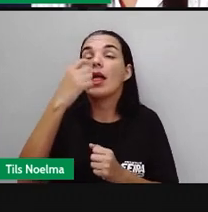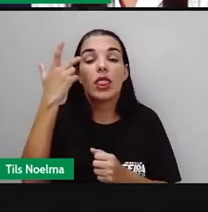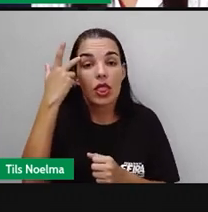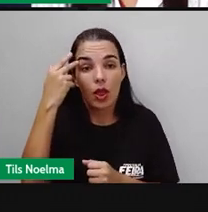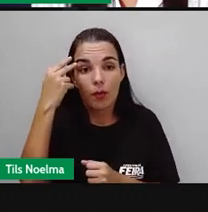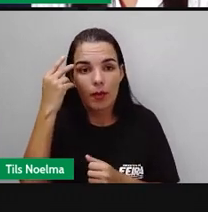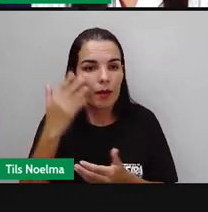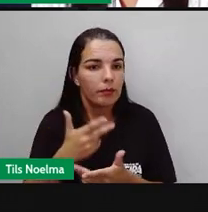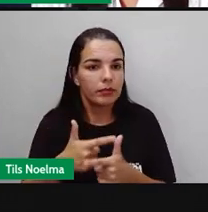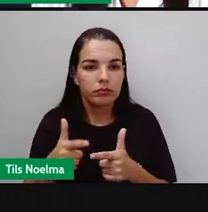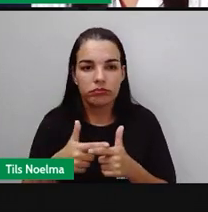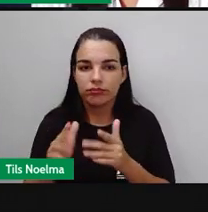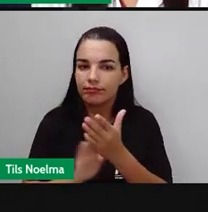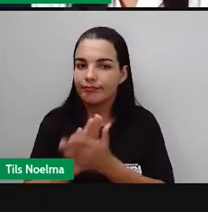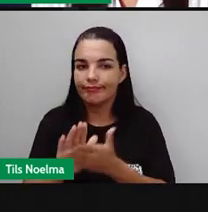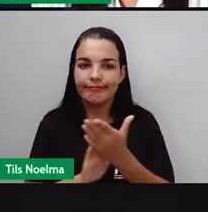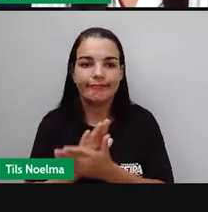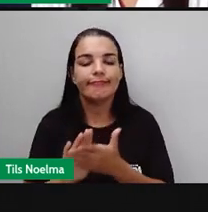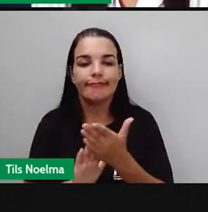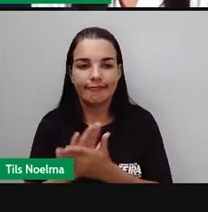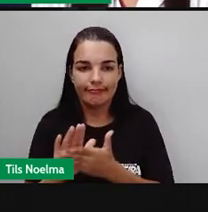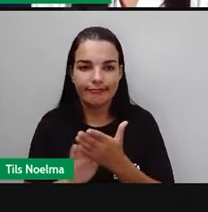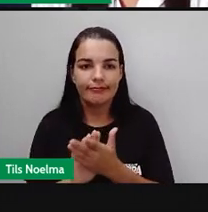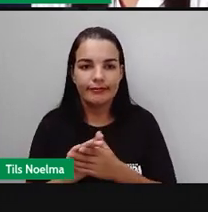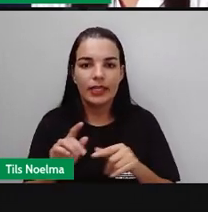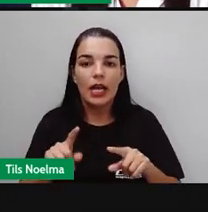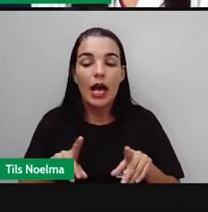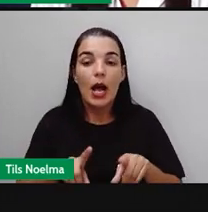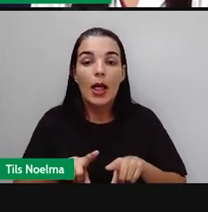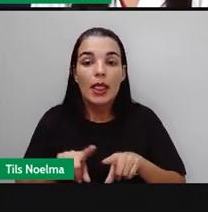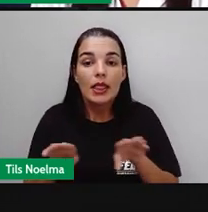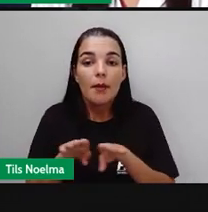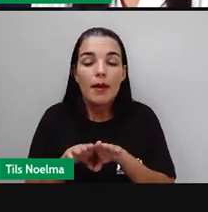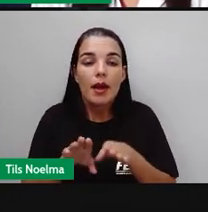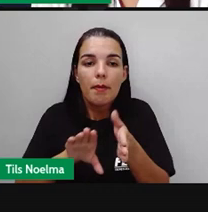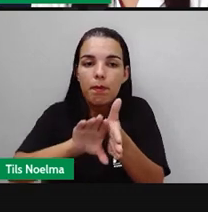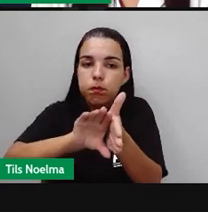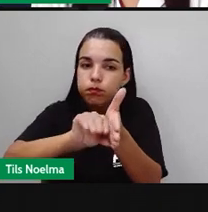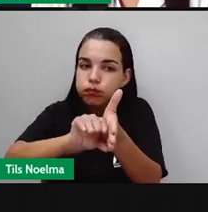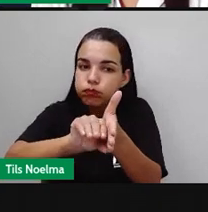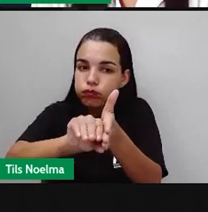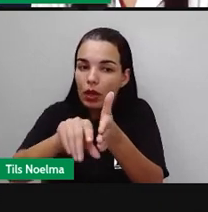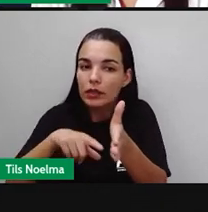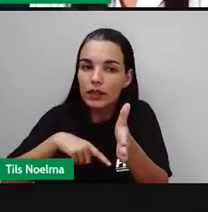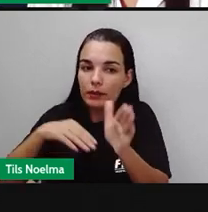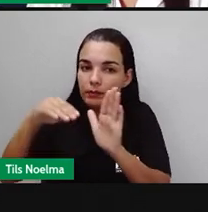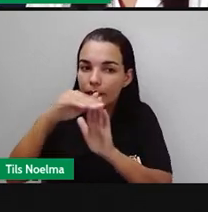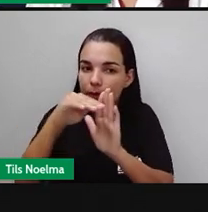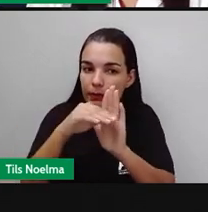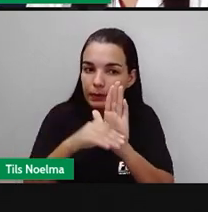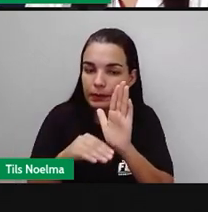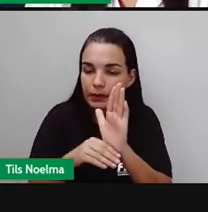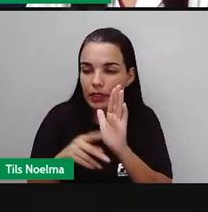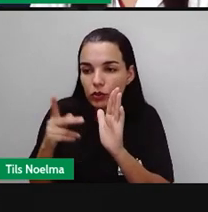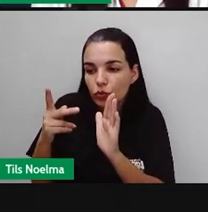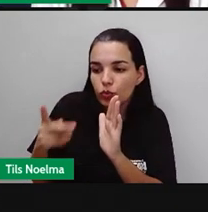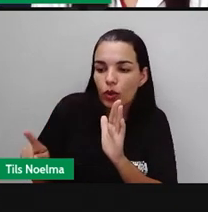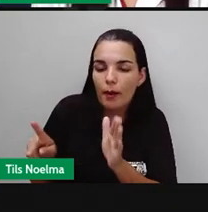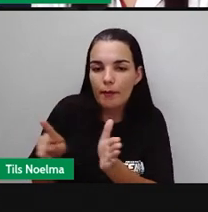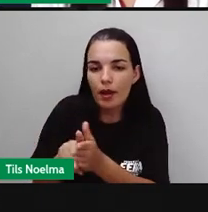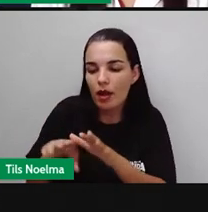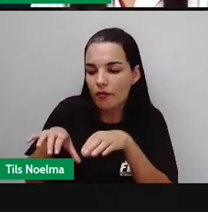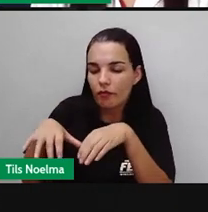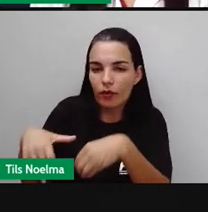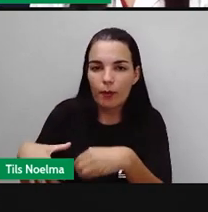de bacilo. As bactérias, elas são classificadas de acordo com o seu formato. Mas voltando ao assunto,